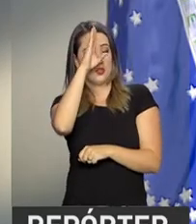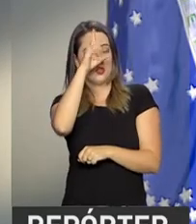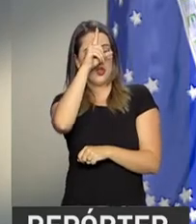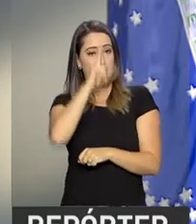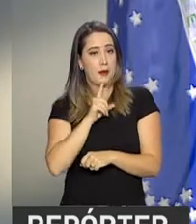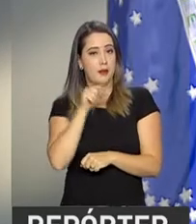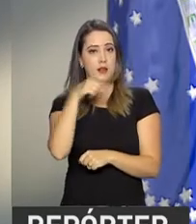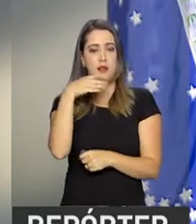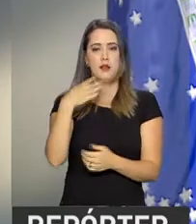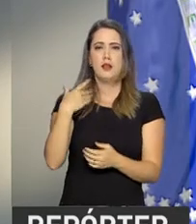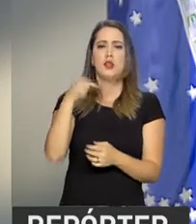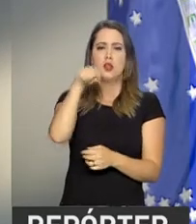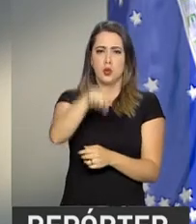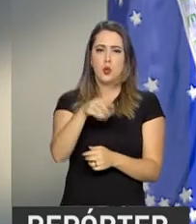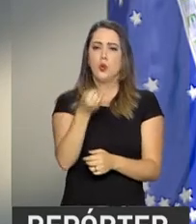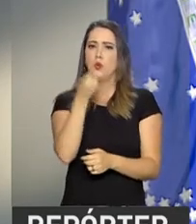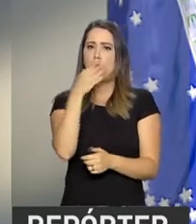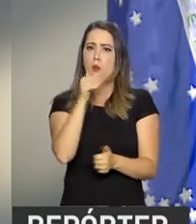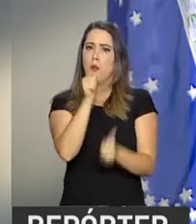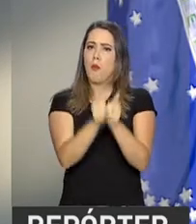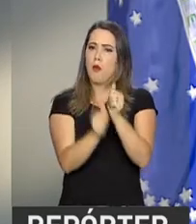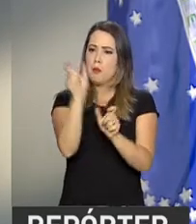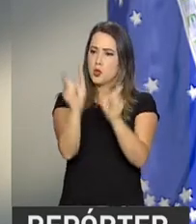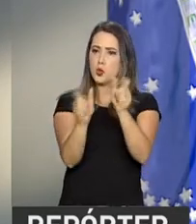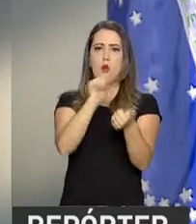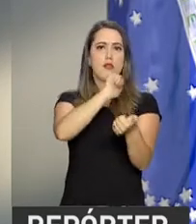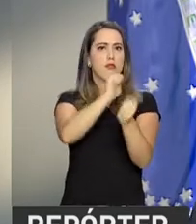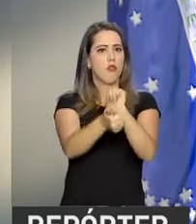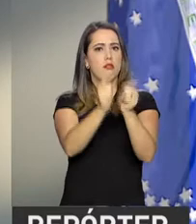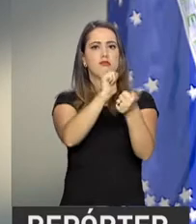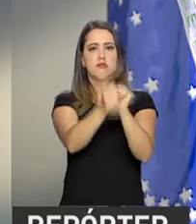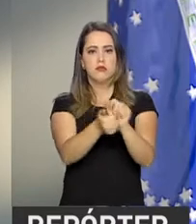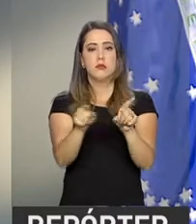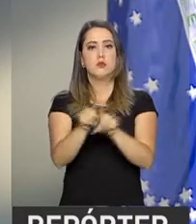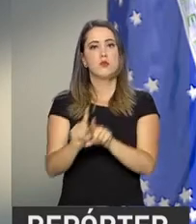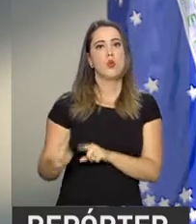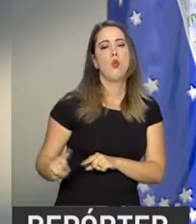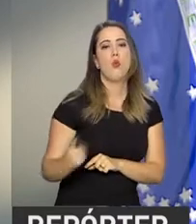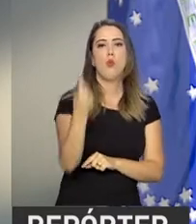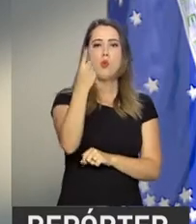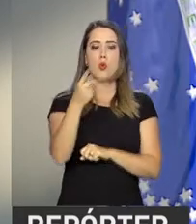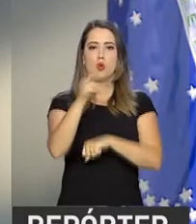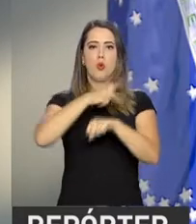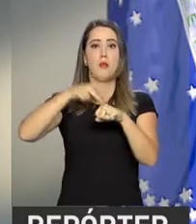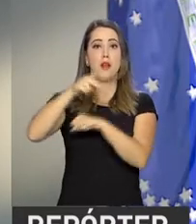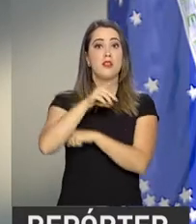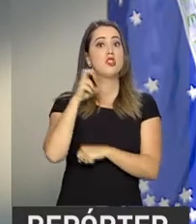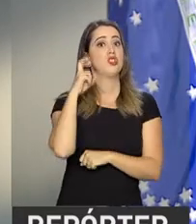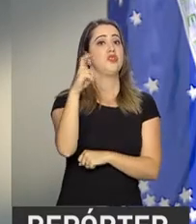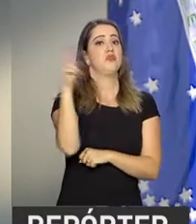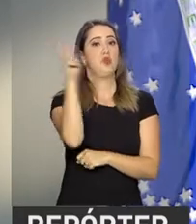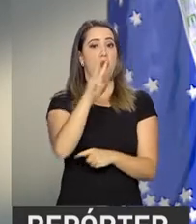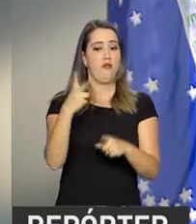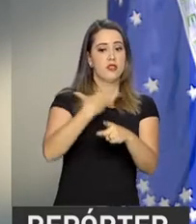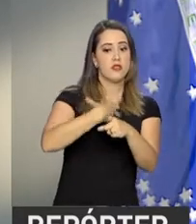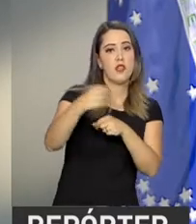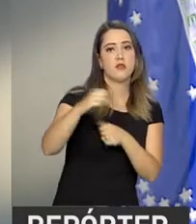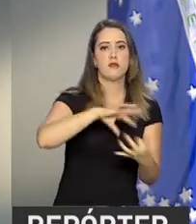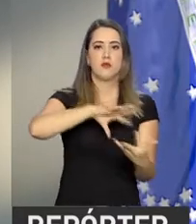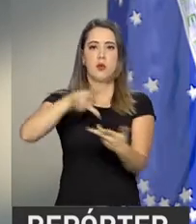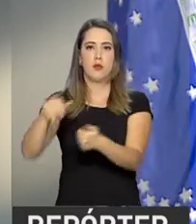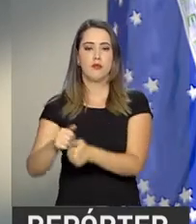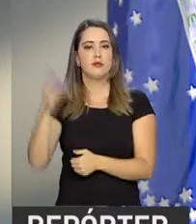nossos jogadores, na tradição da única seleção, convenhamos, pentacampeã do mundo. O Brasil